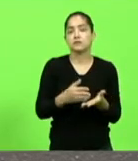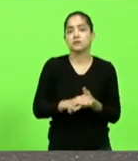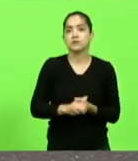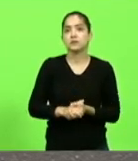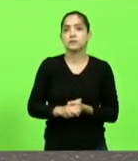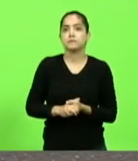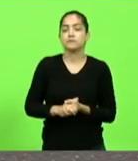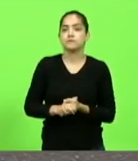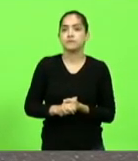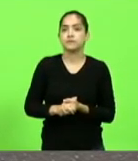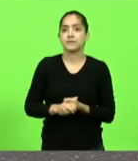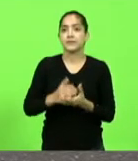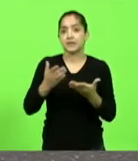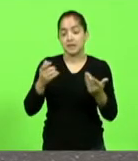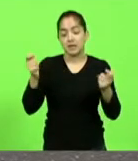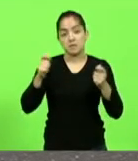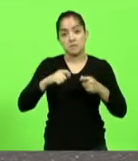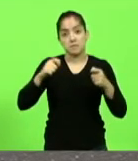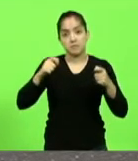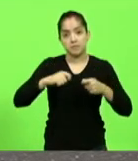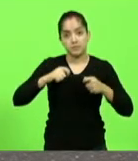que poderiam